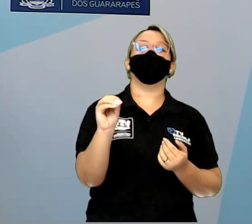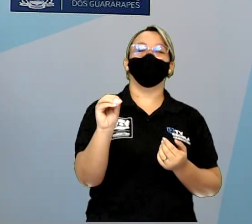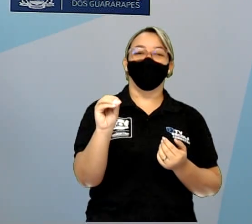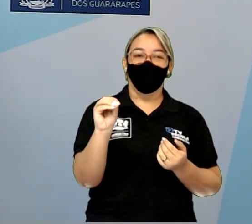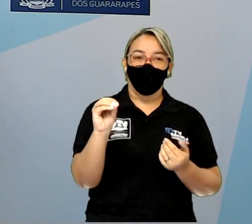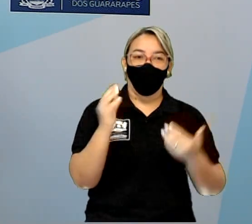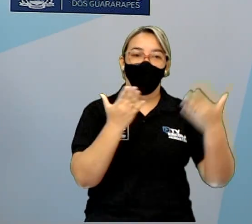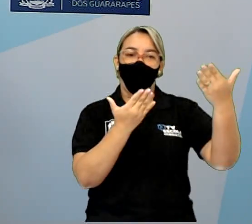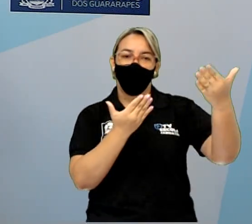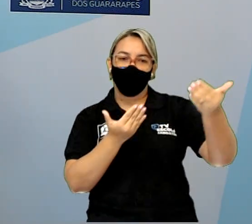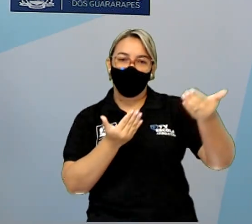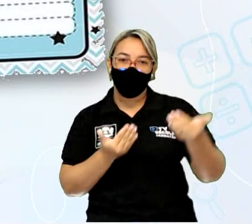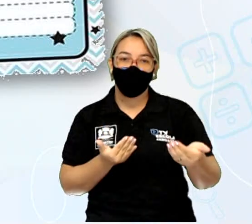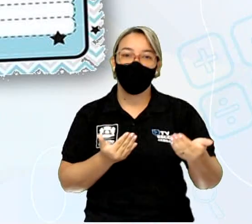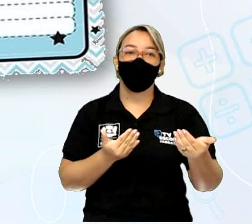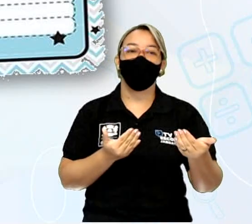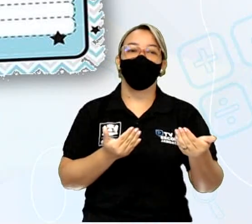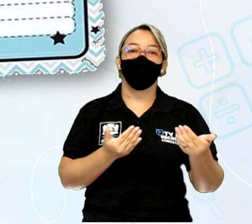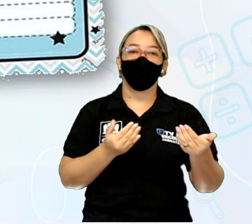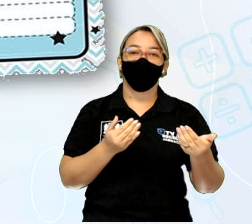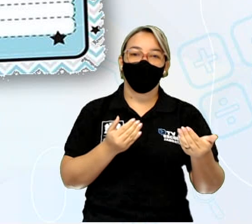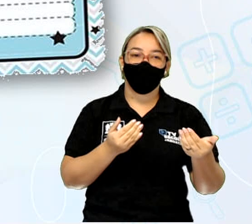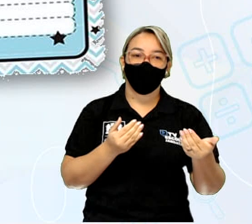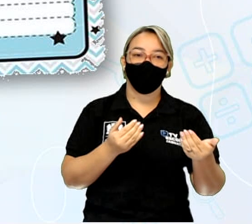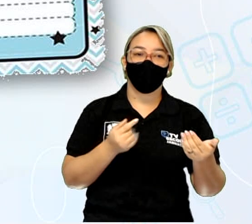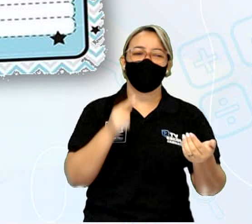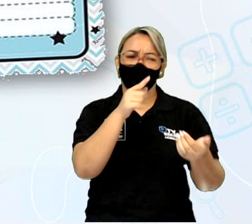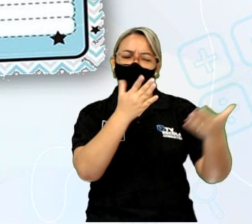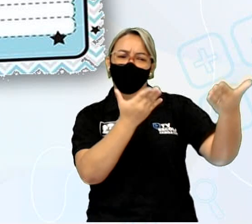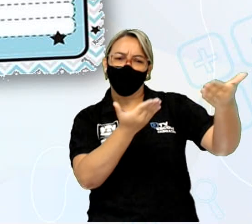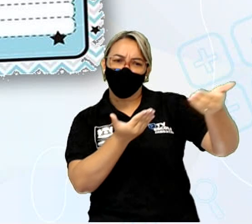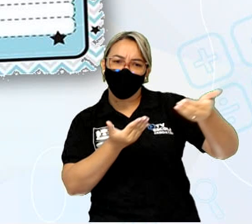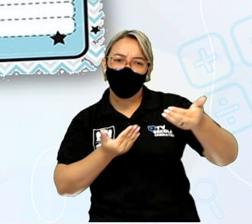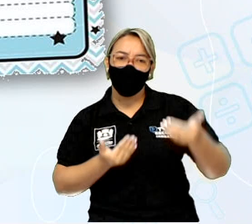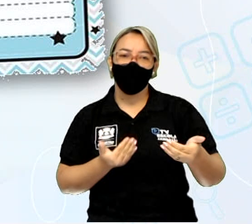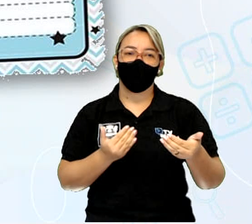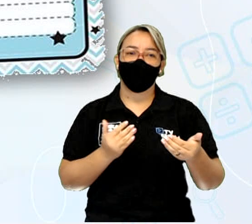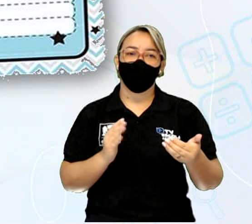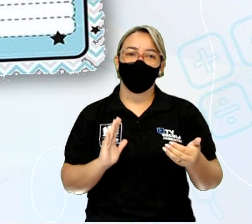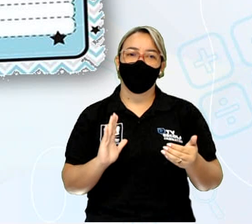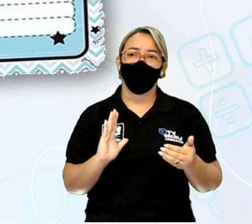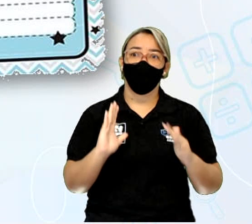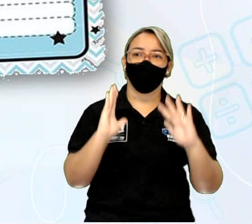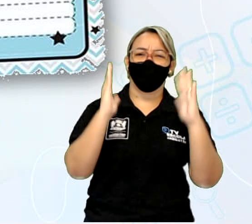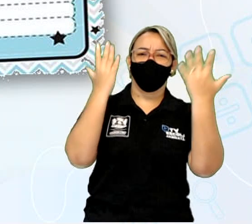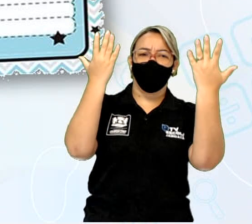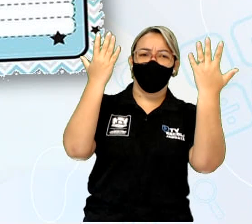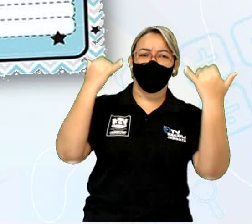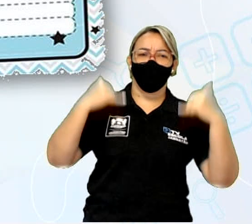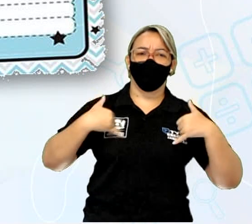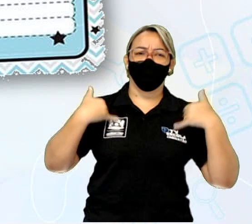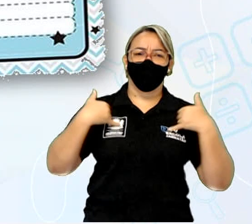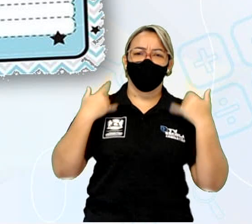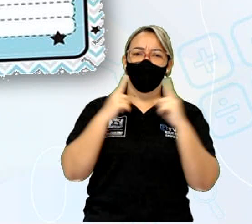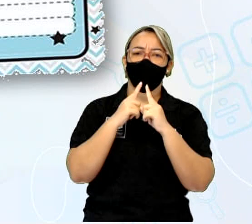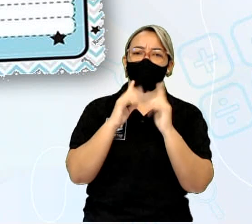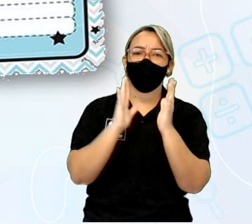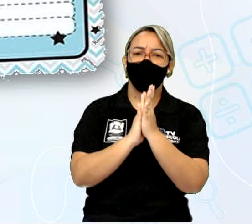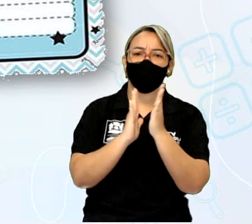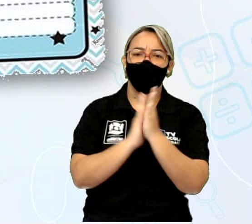convida, Bruno te convida para comemorar o seu